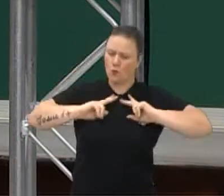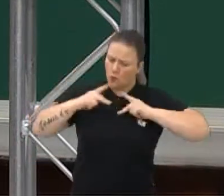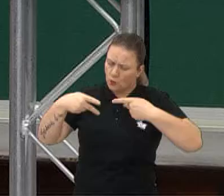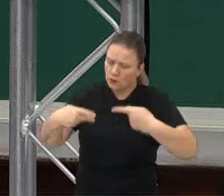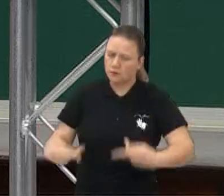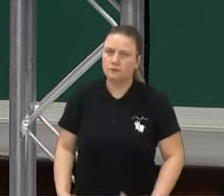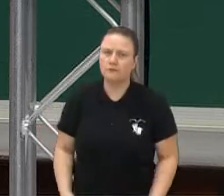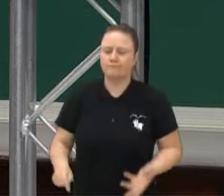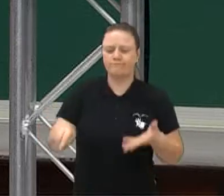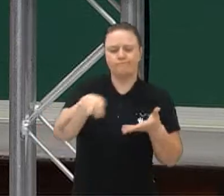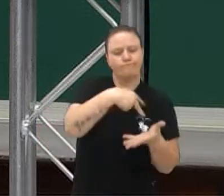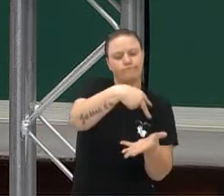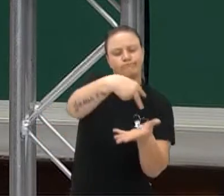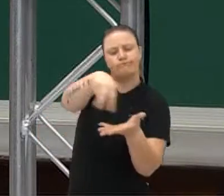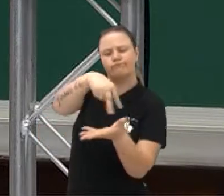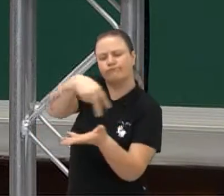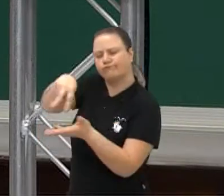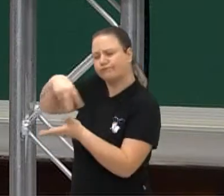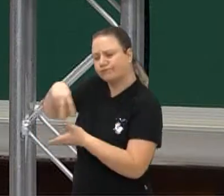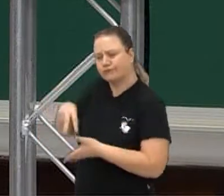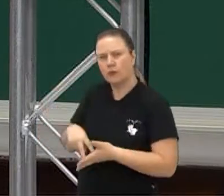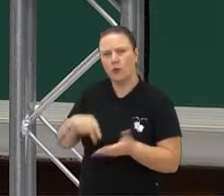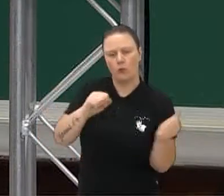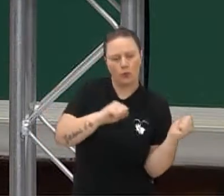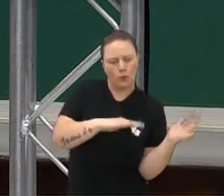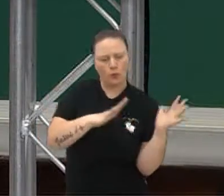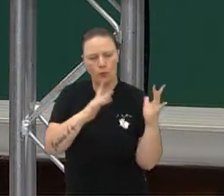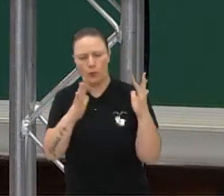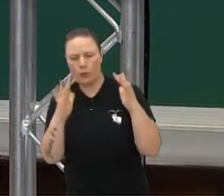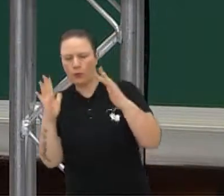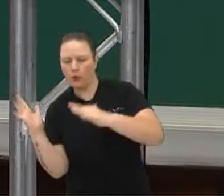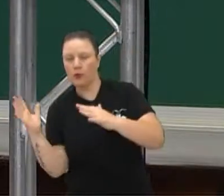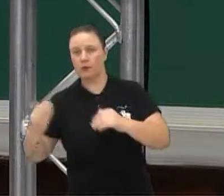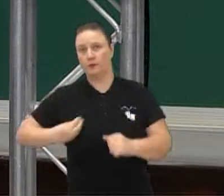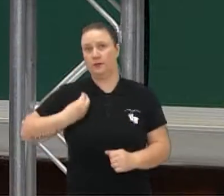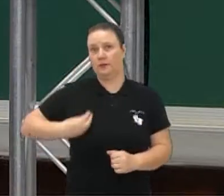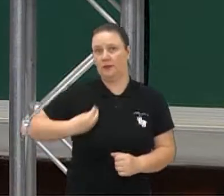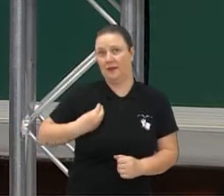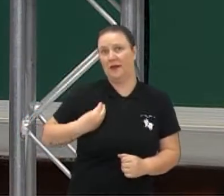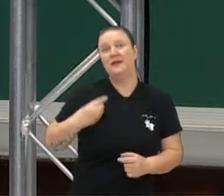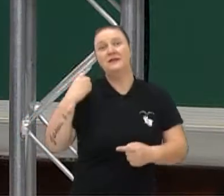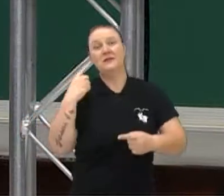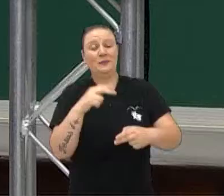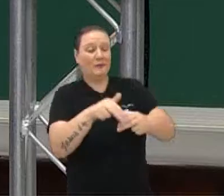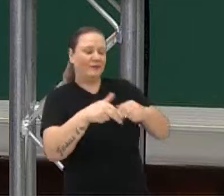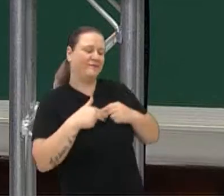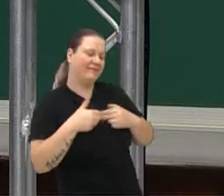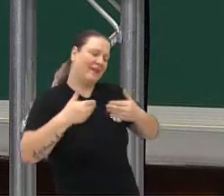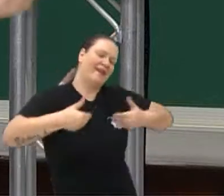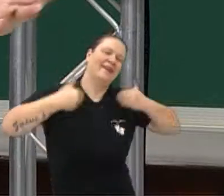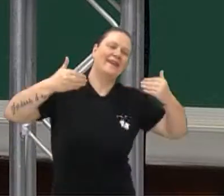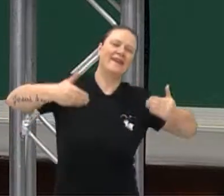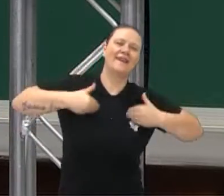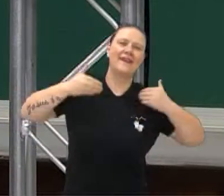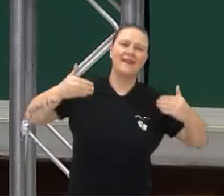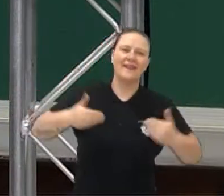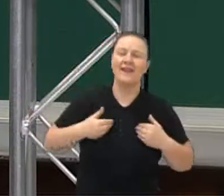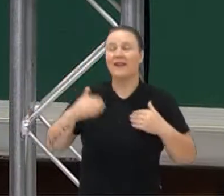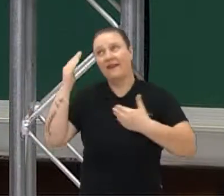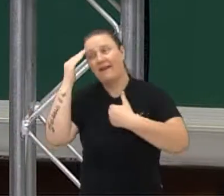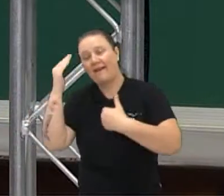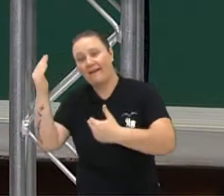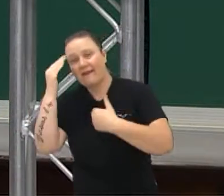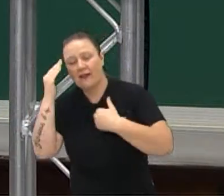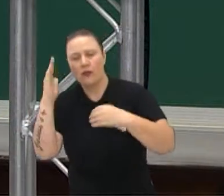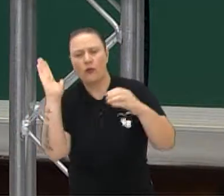dançava em vários momentos da sua vida, seja por alegria, agradecendo a colheita, seja